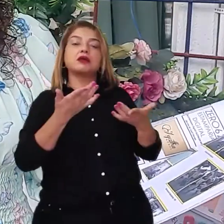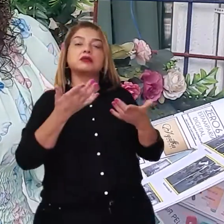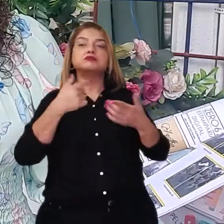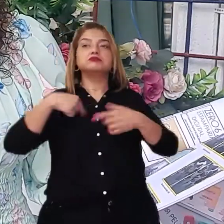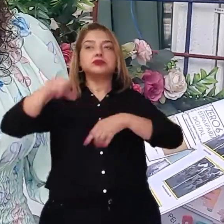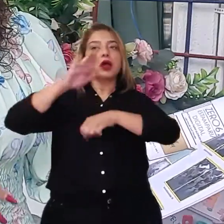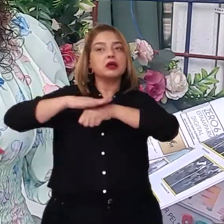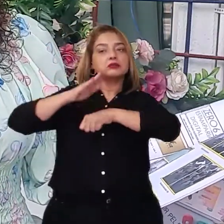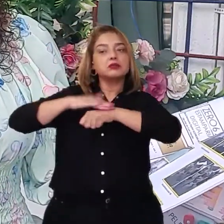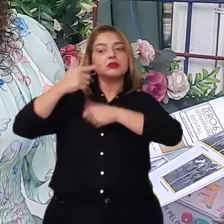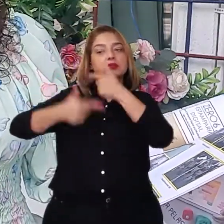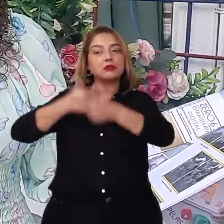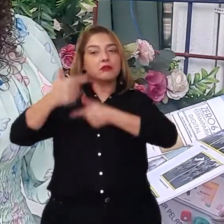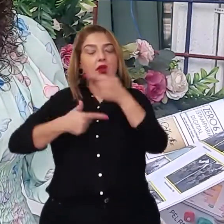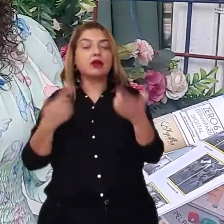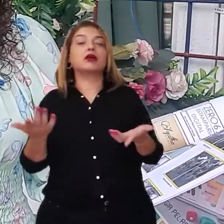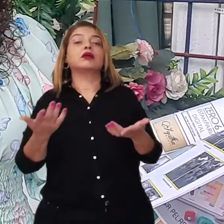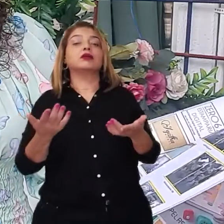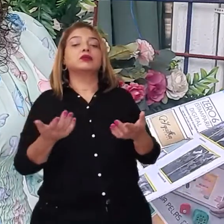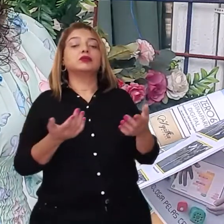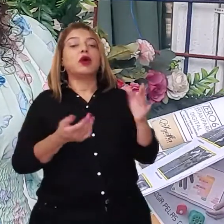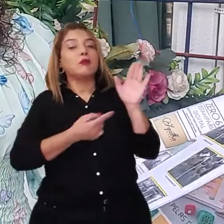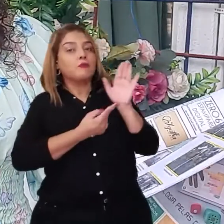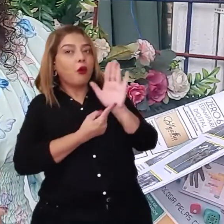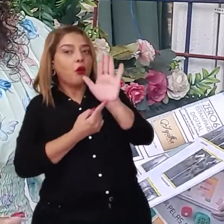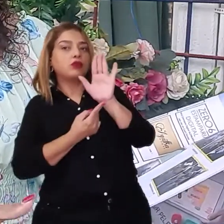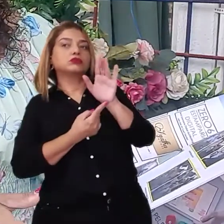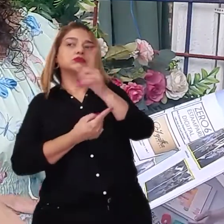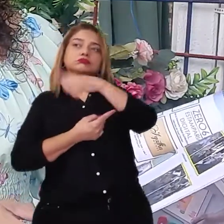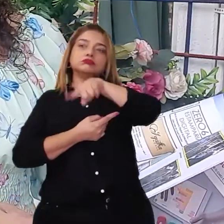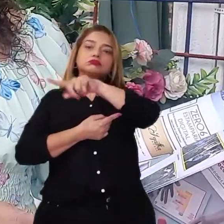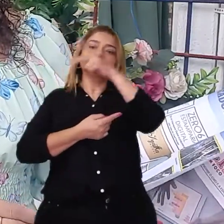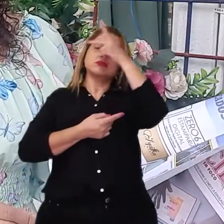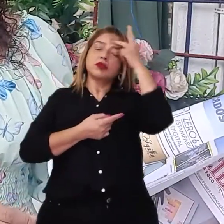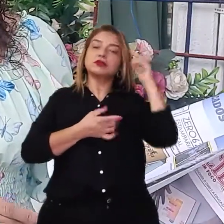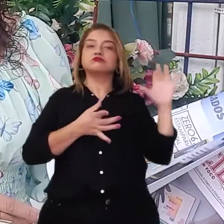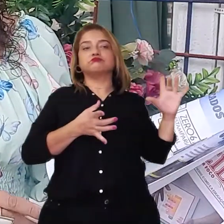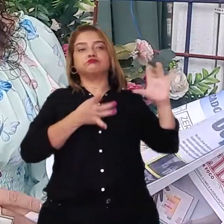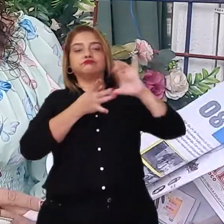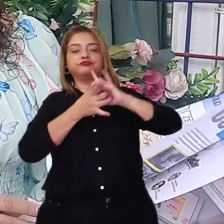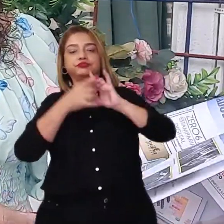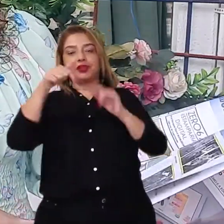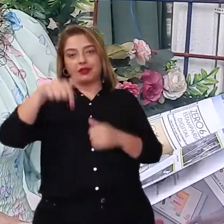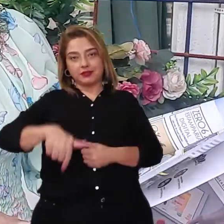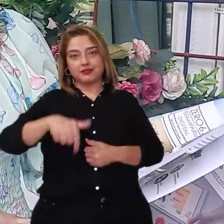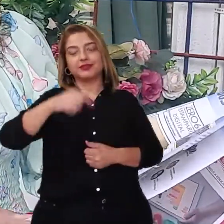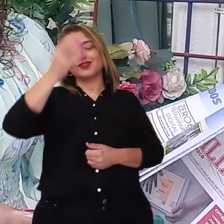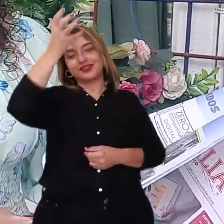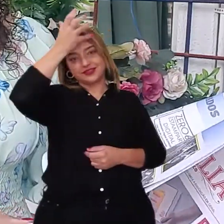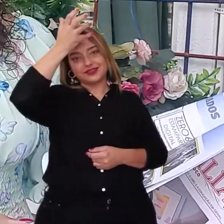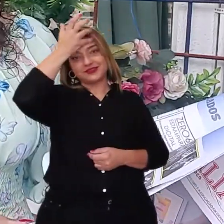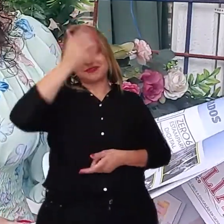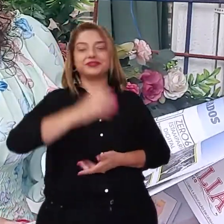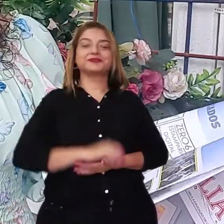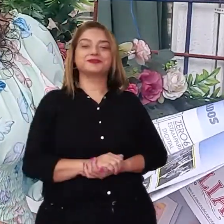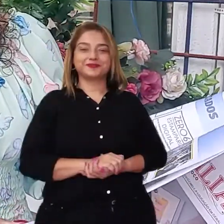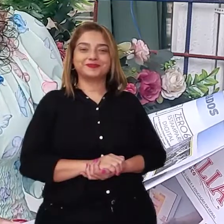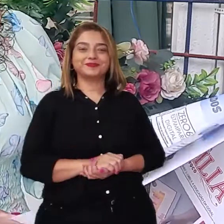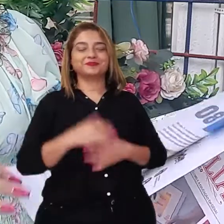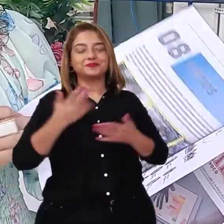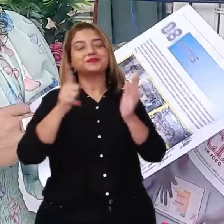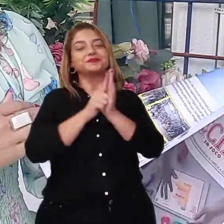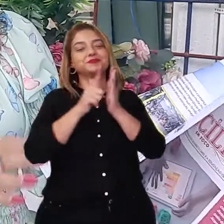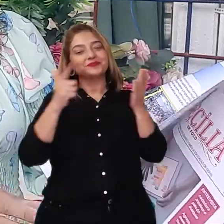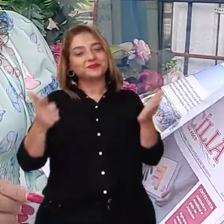atores, todas aquelas pessoas que estão envolvidas com a nossa unidade educacional.